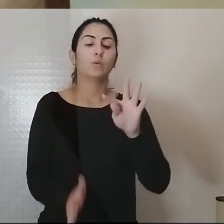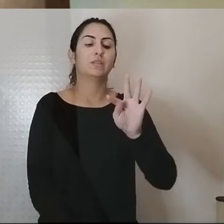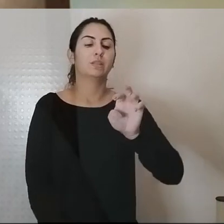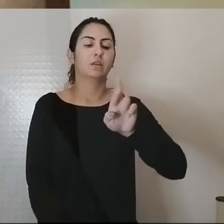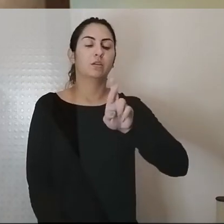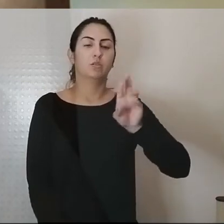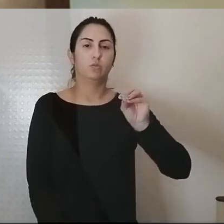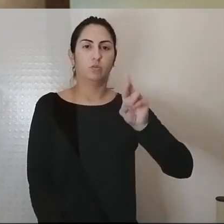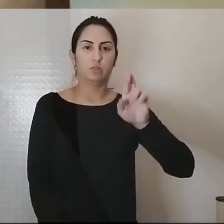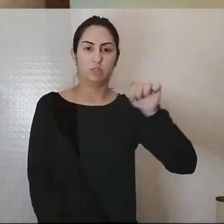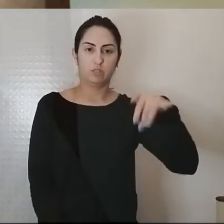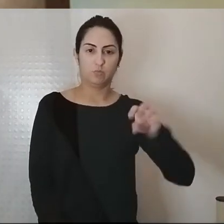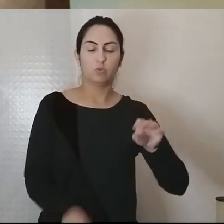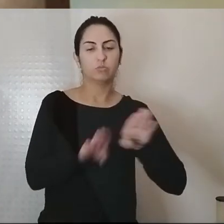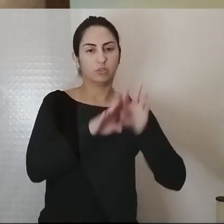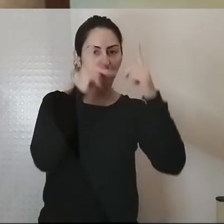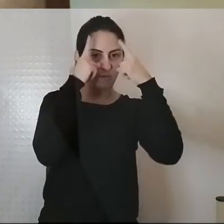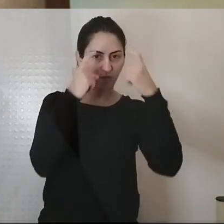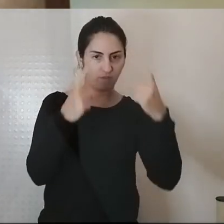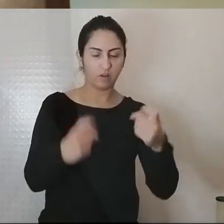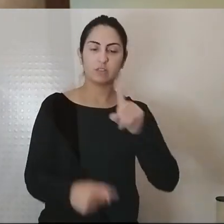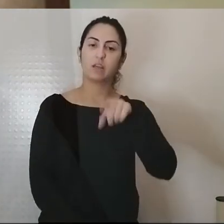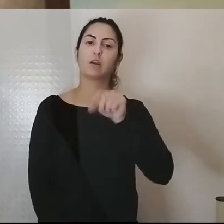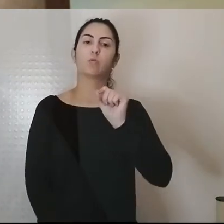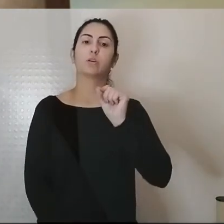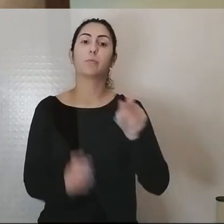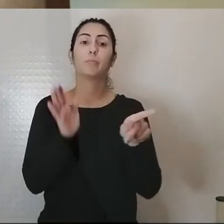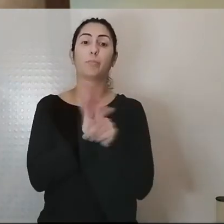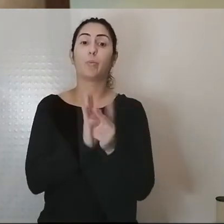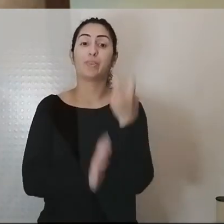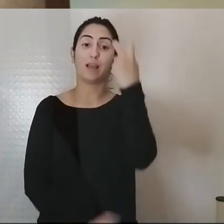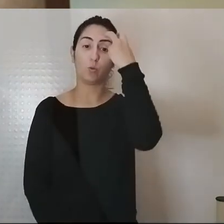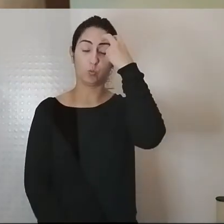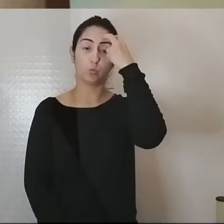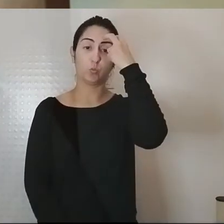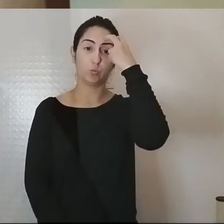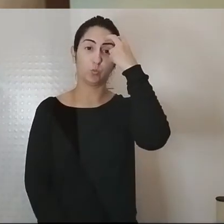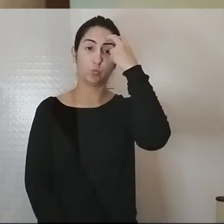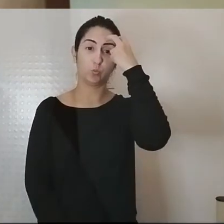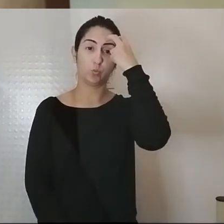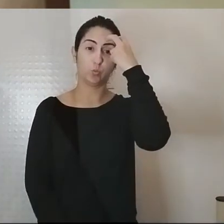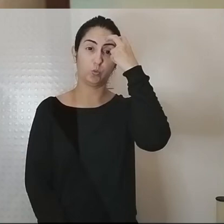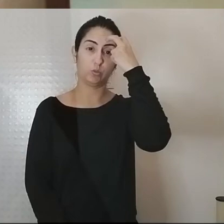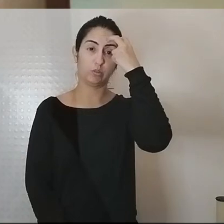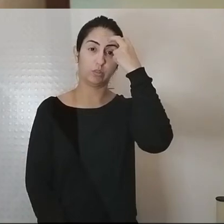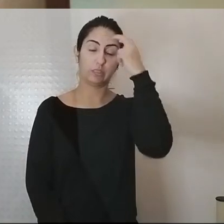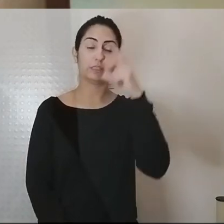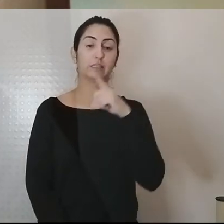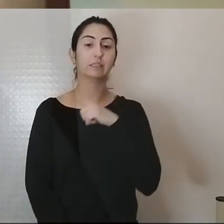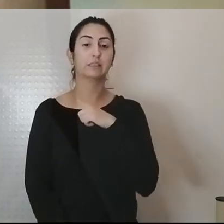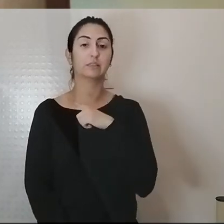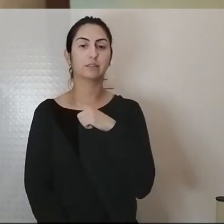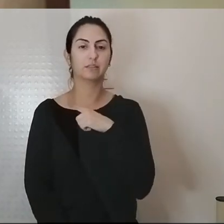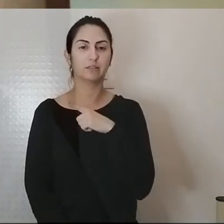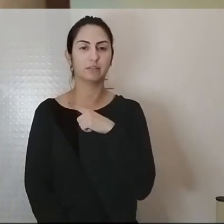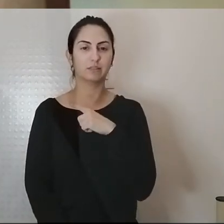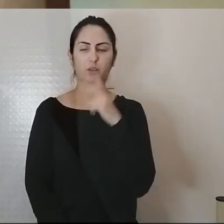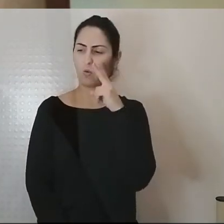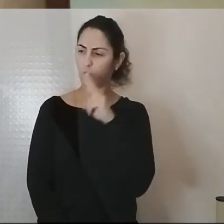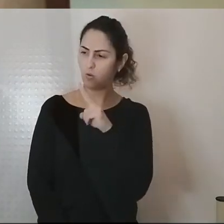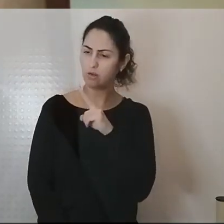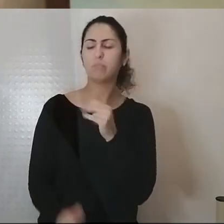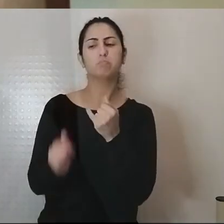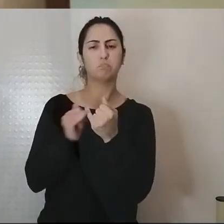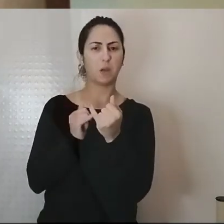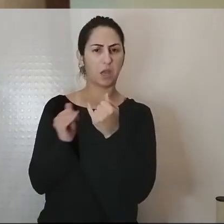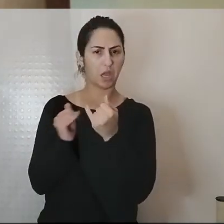violência são constituentes das culturas fluidas onde aparente estabilidade e